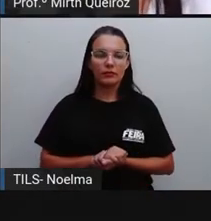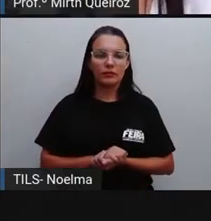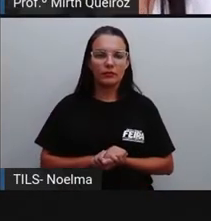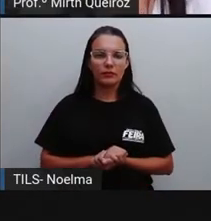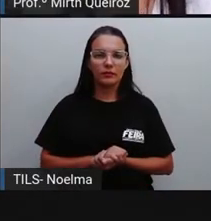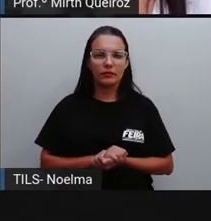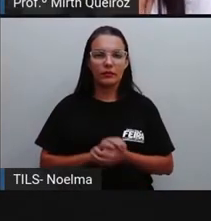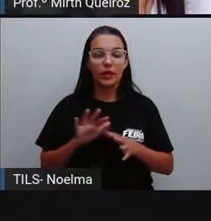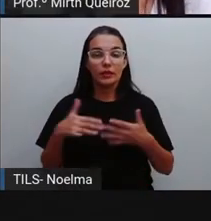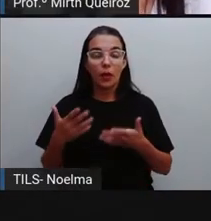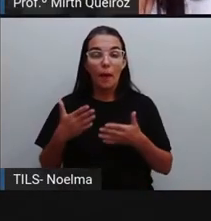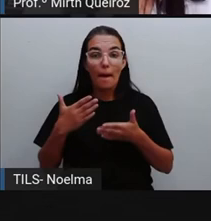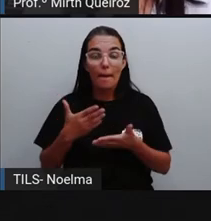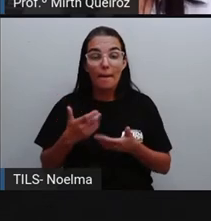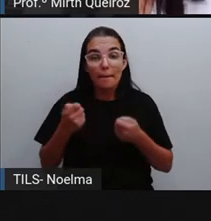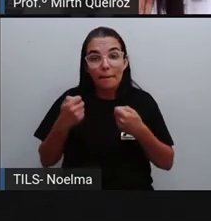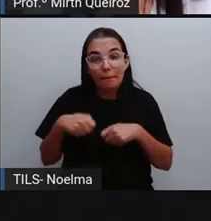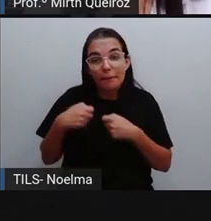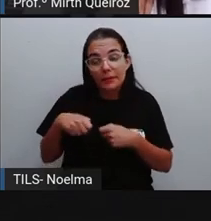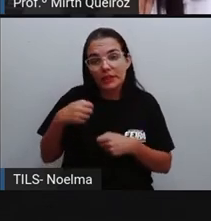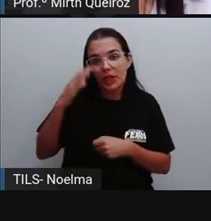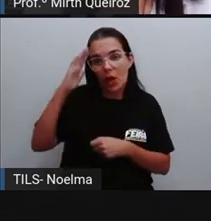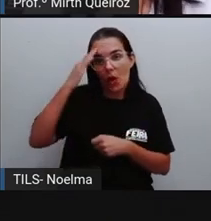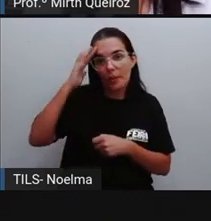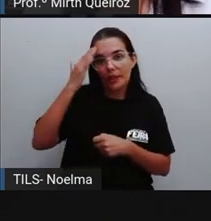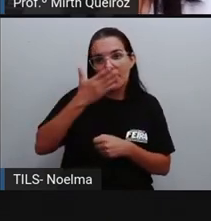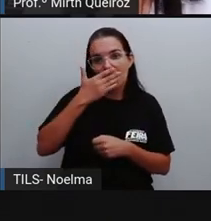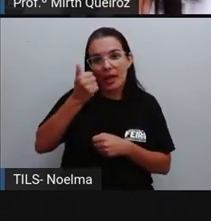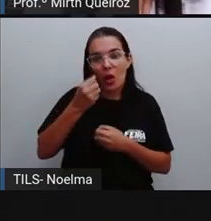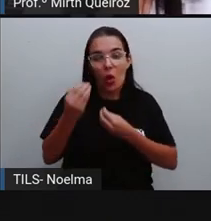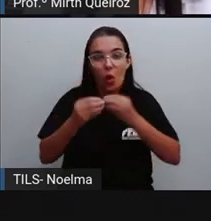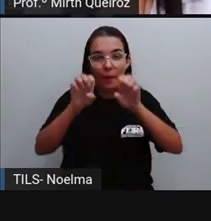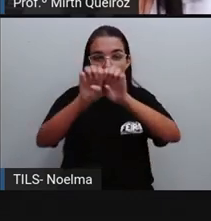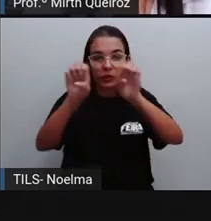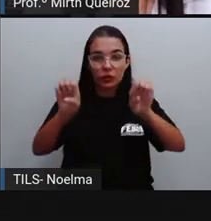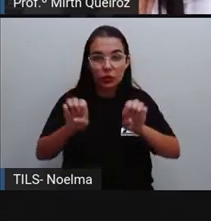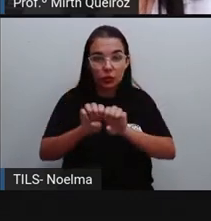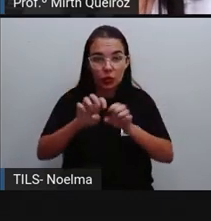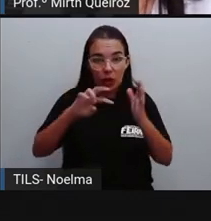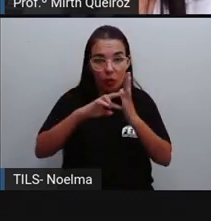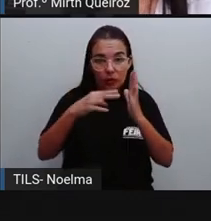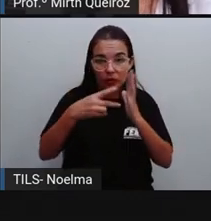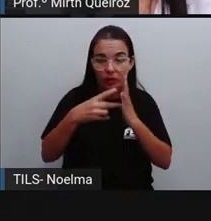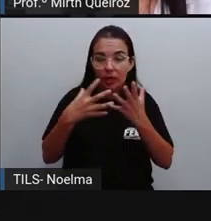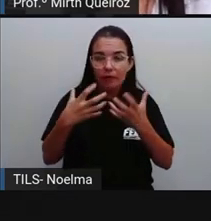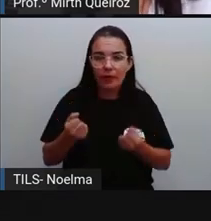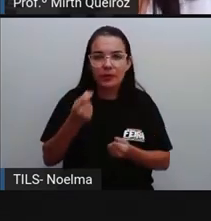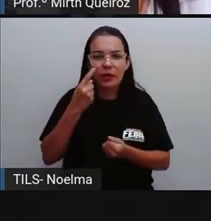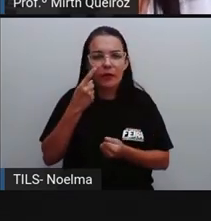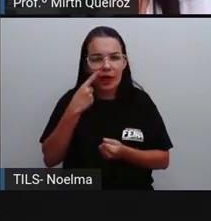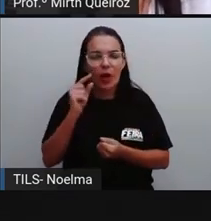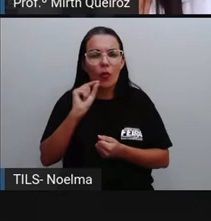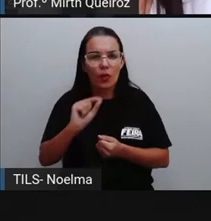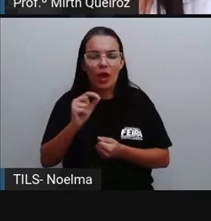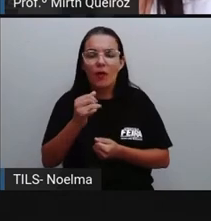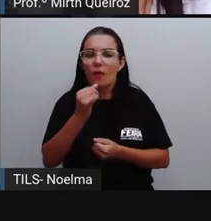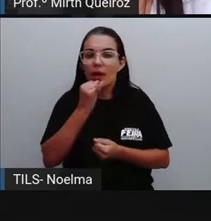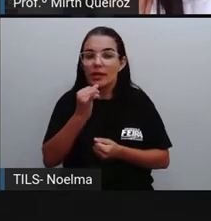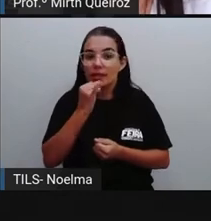Para compreender melhor sua estrutura e conceito, nós vamos aqui a um exemplo de carta